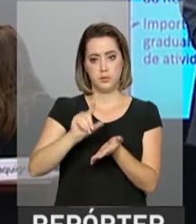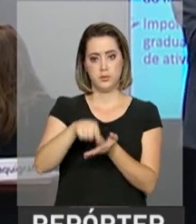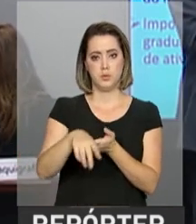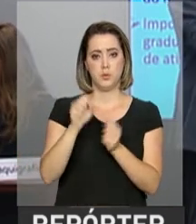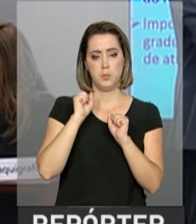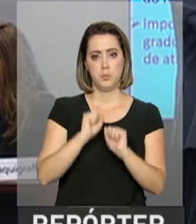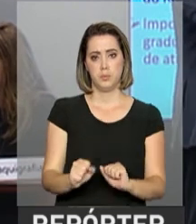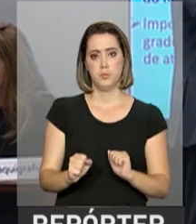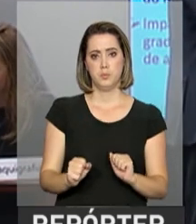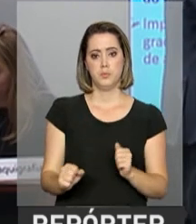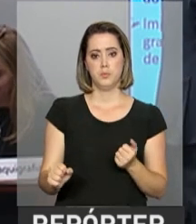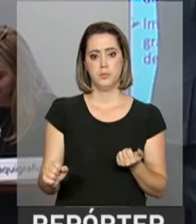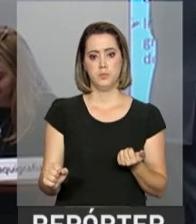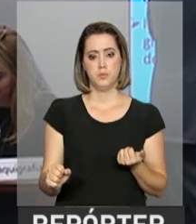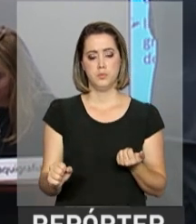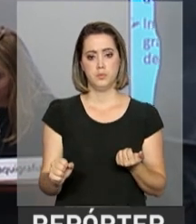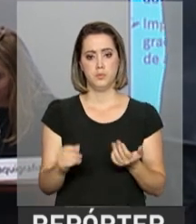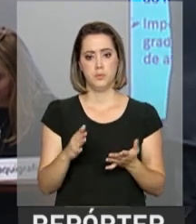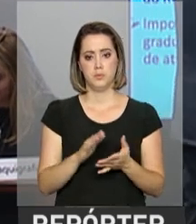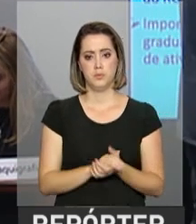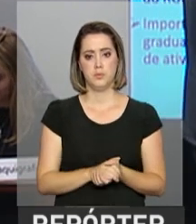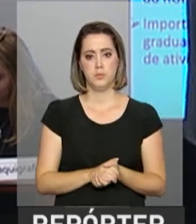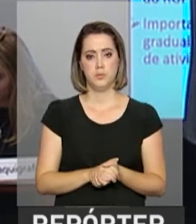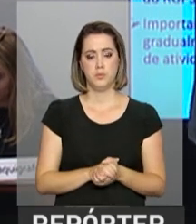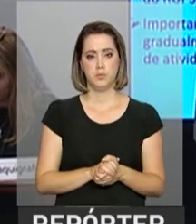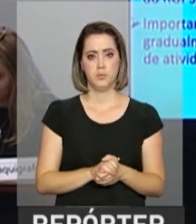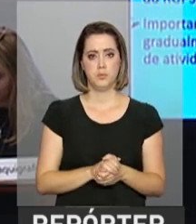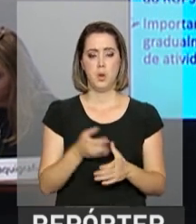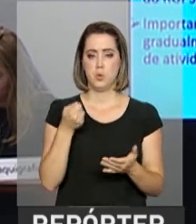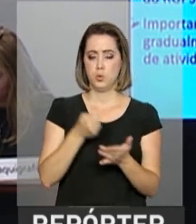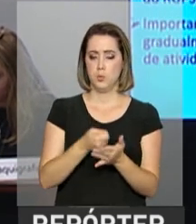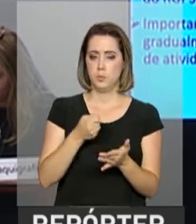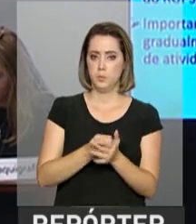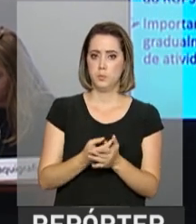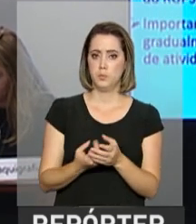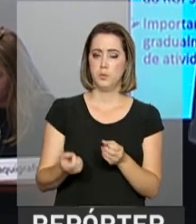em termos de contribuição e retorno financeiro.